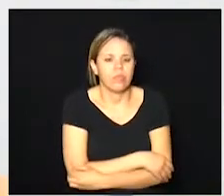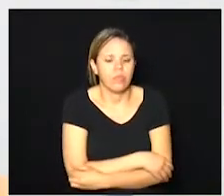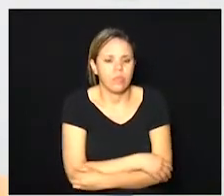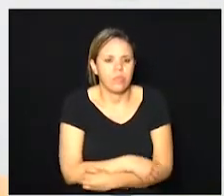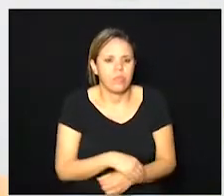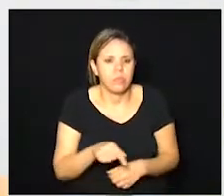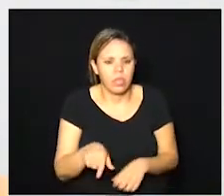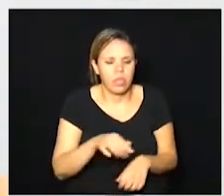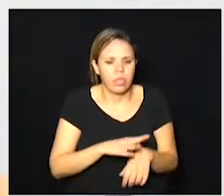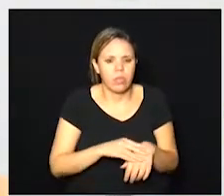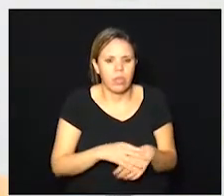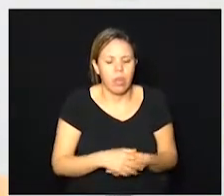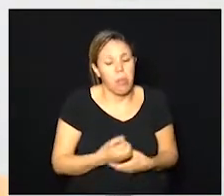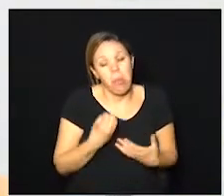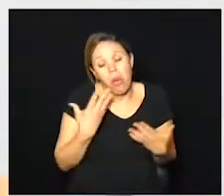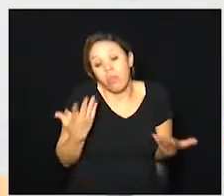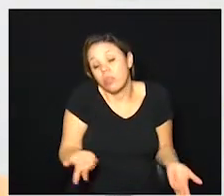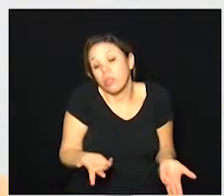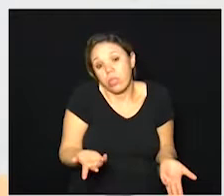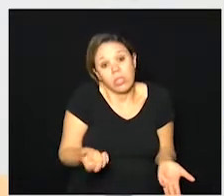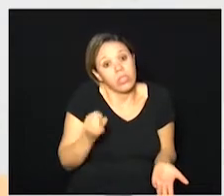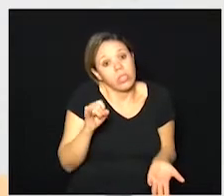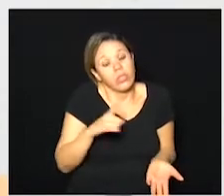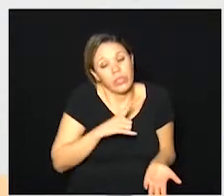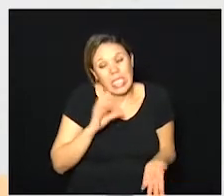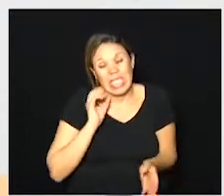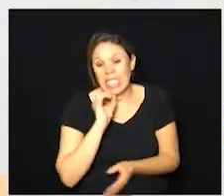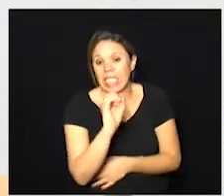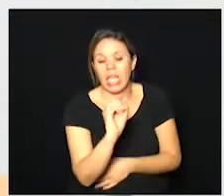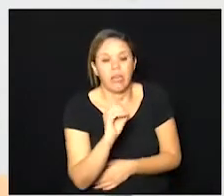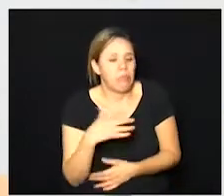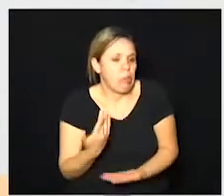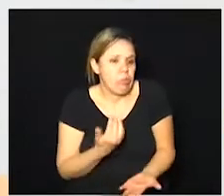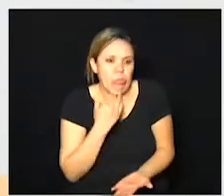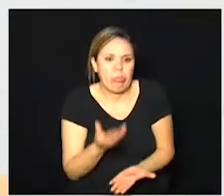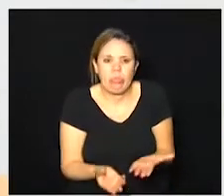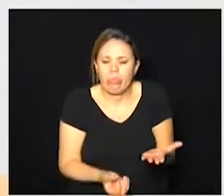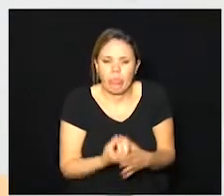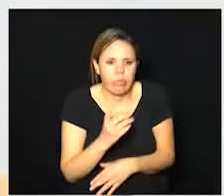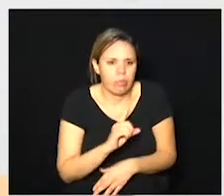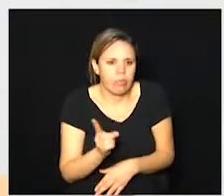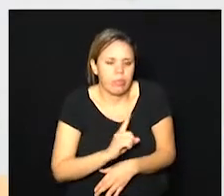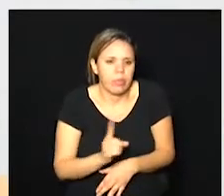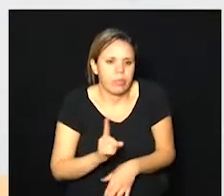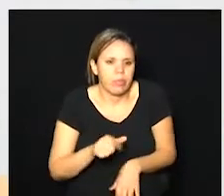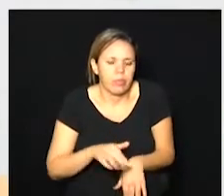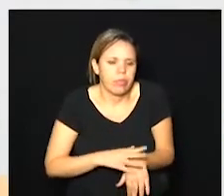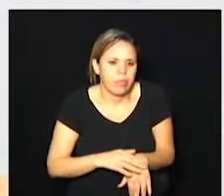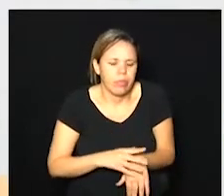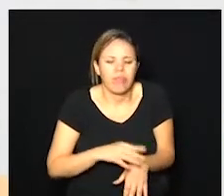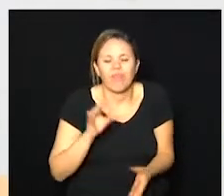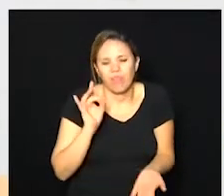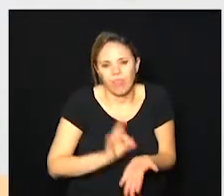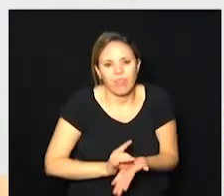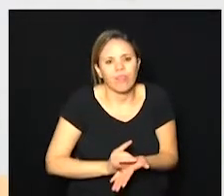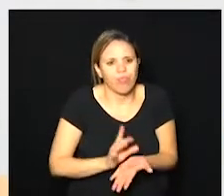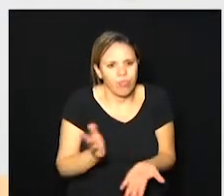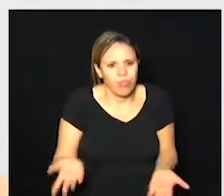caso dessa doença bom seria se fosse zero mas não acontece é uma doença que ela realmente